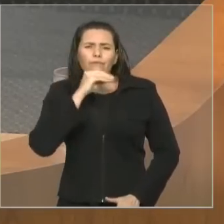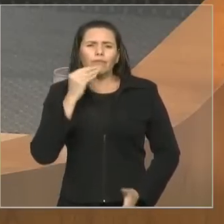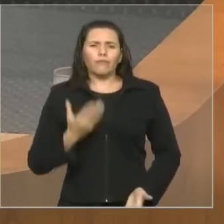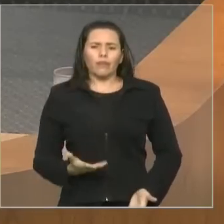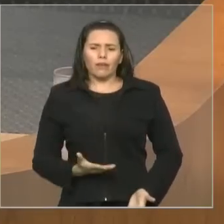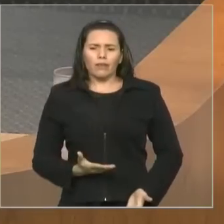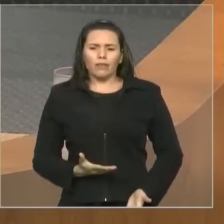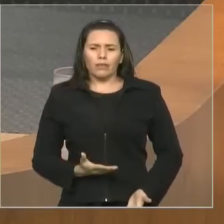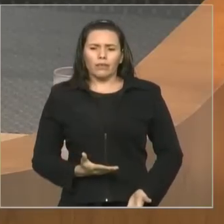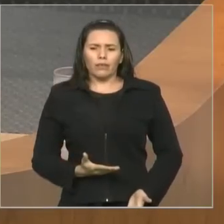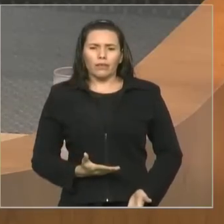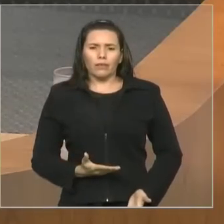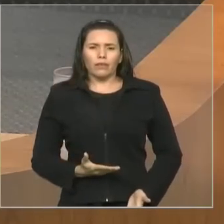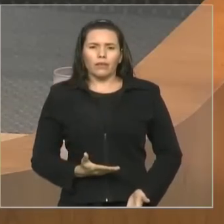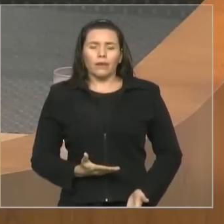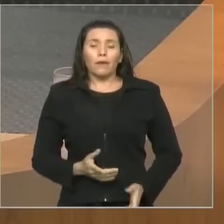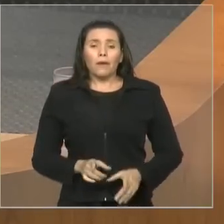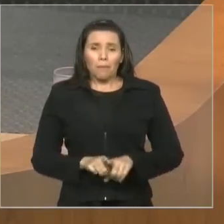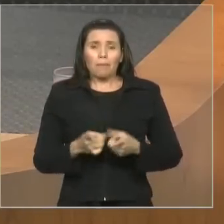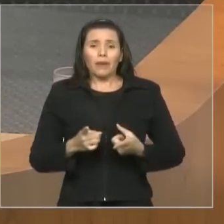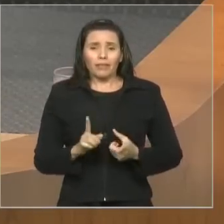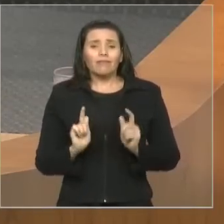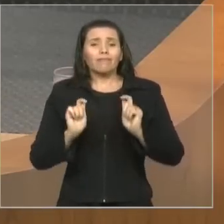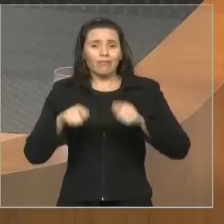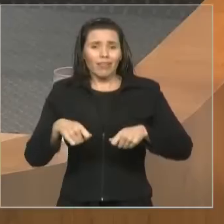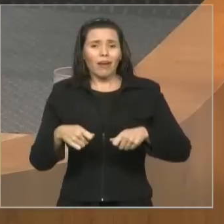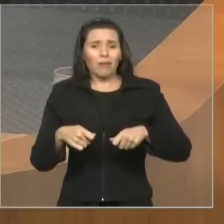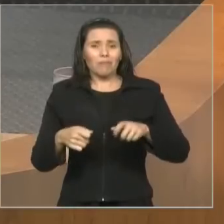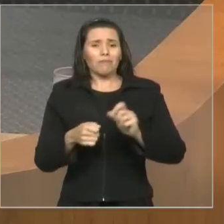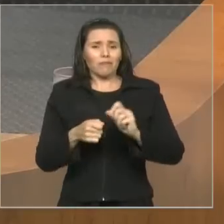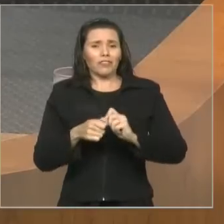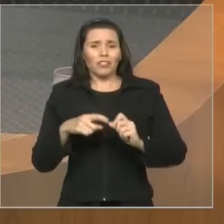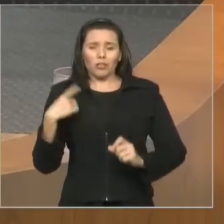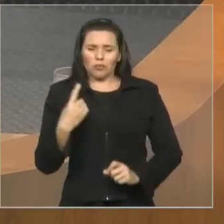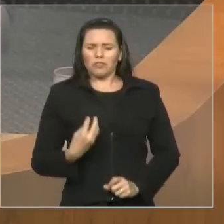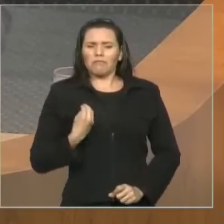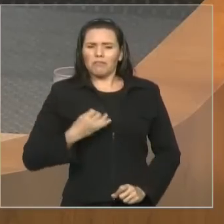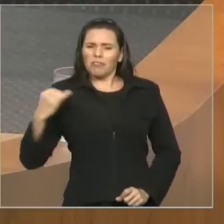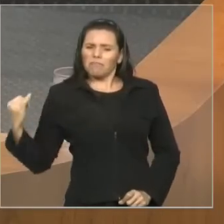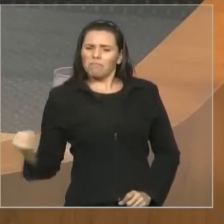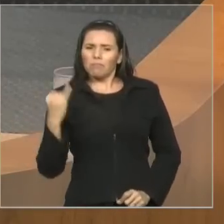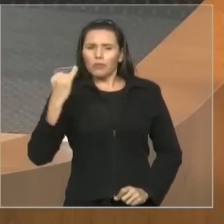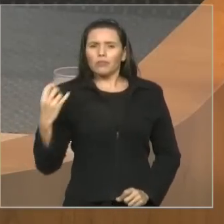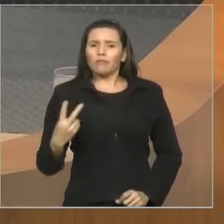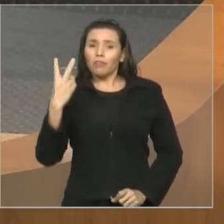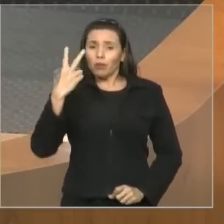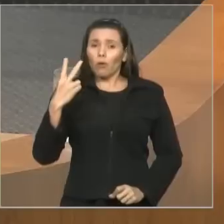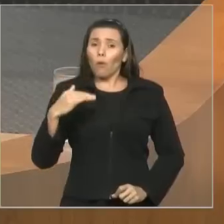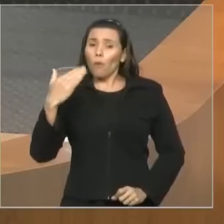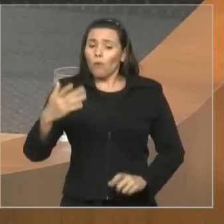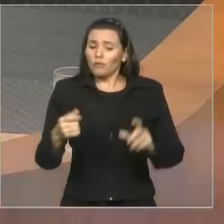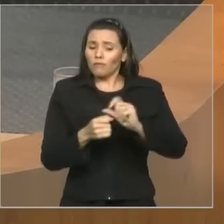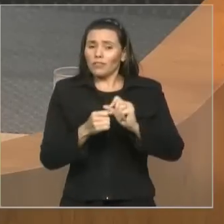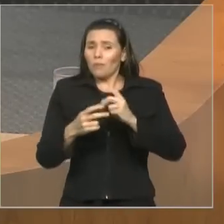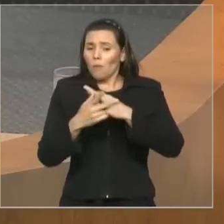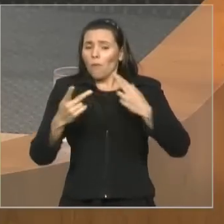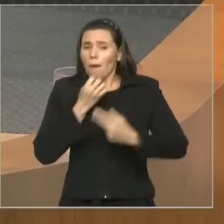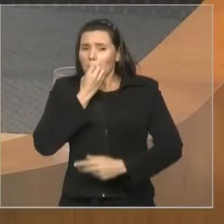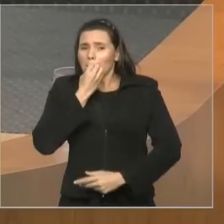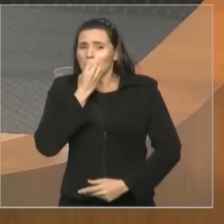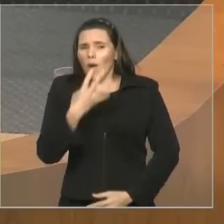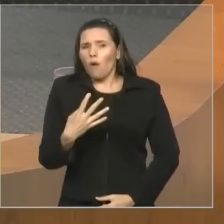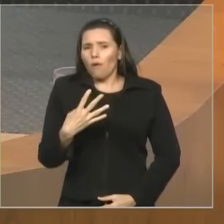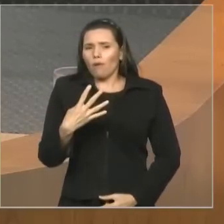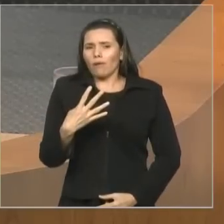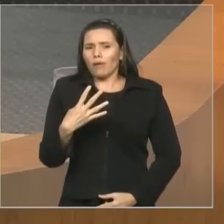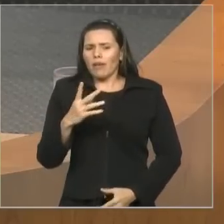que ela seja grande, porque nós somos livres. Esse parlamento tem história de liberdade e não de se apequenar diante das